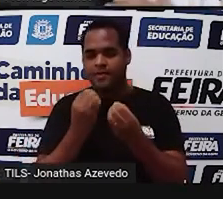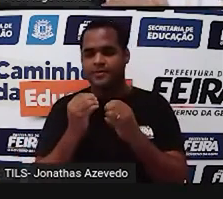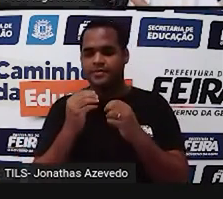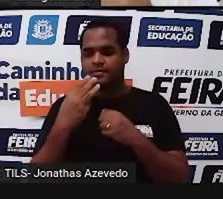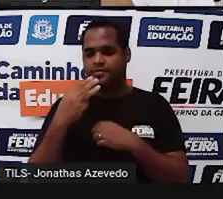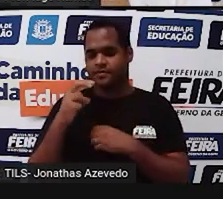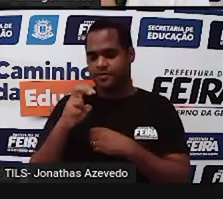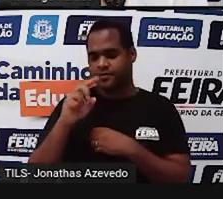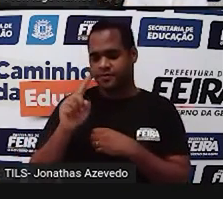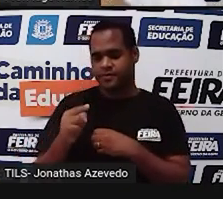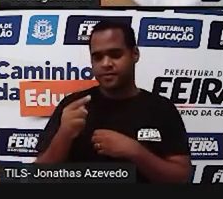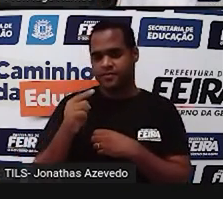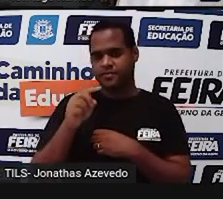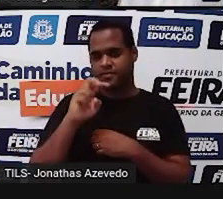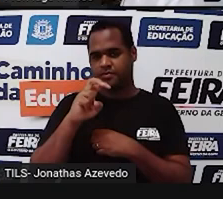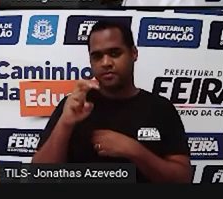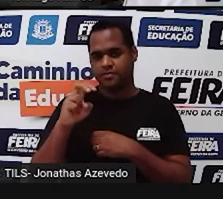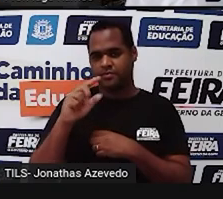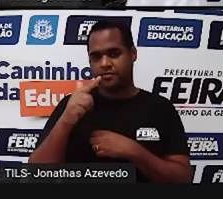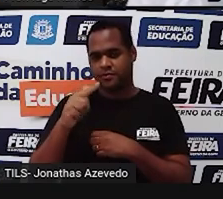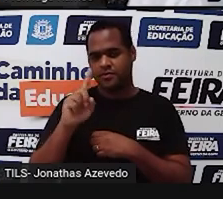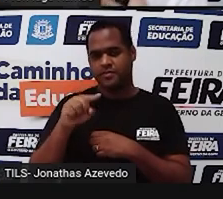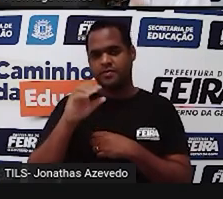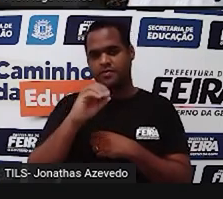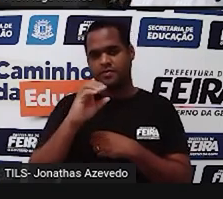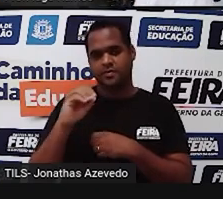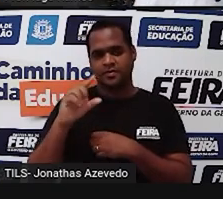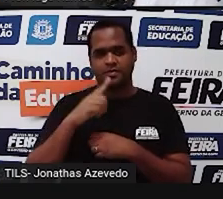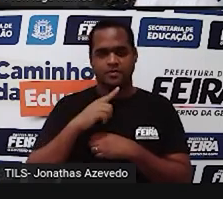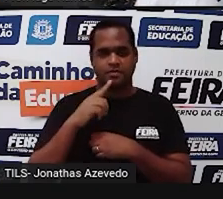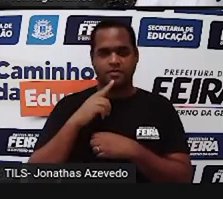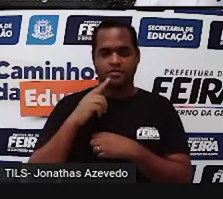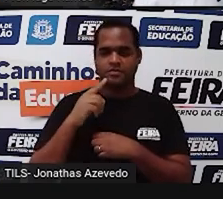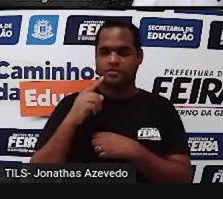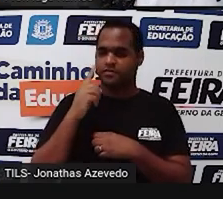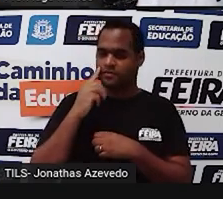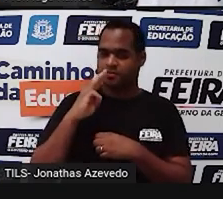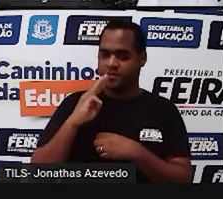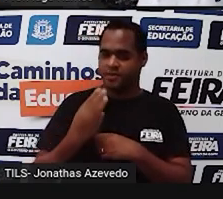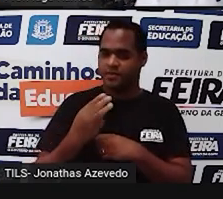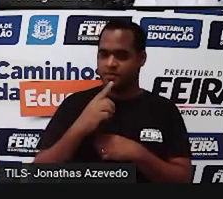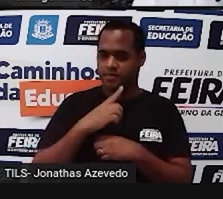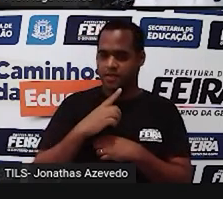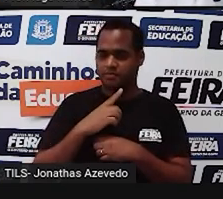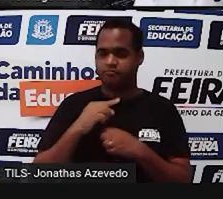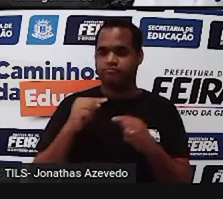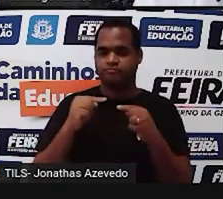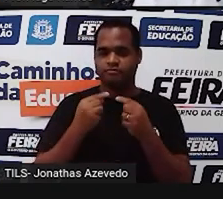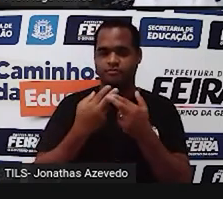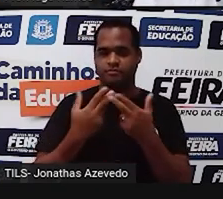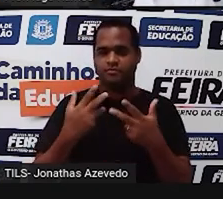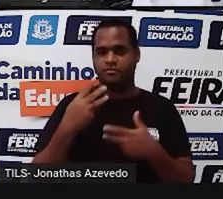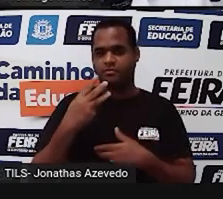,552 milhões, pega uma calculadorazinha, digita 35